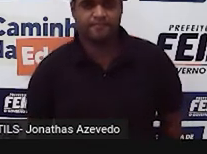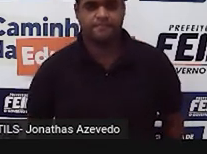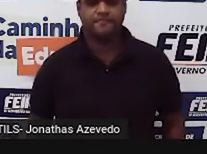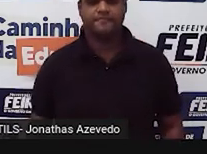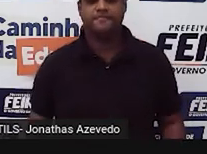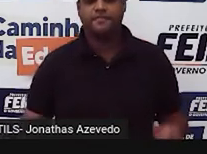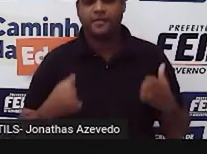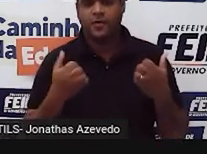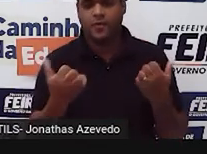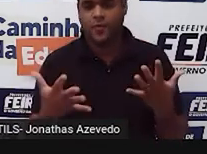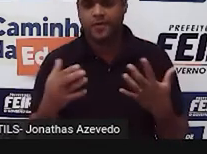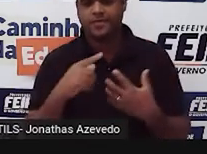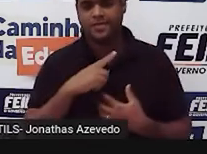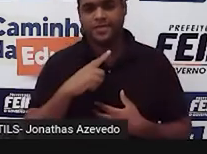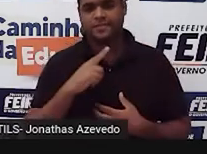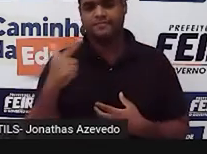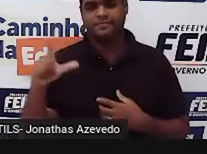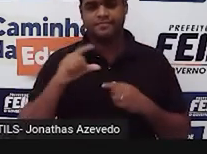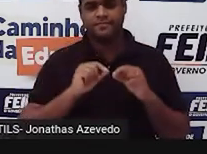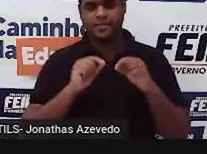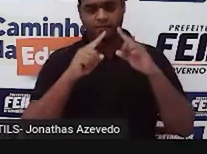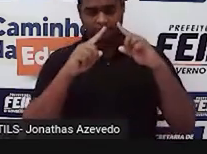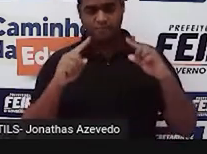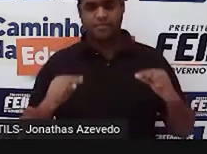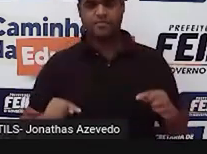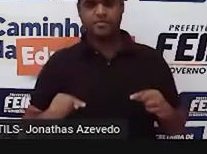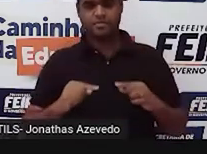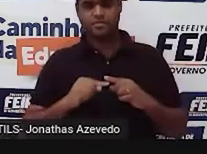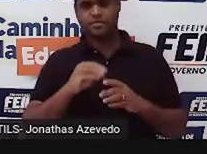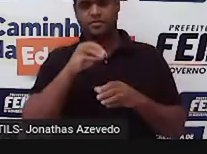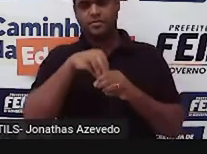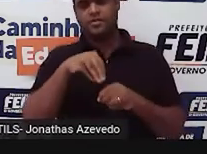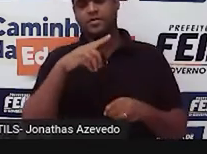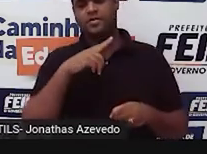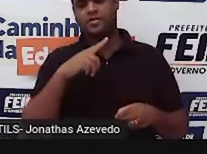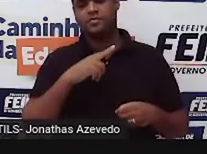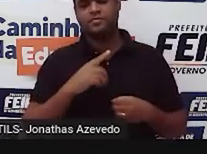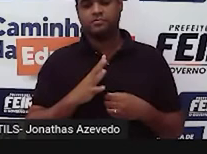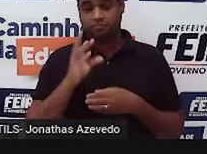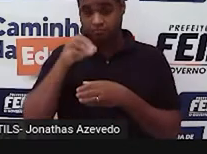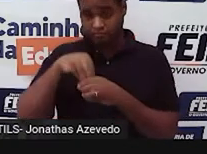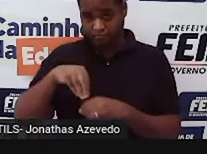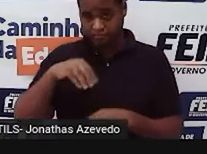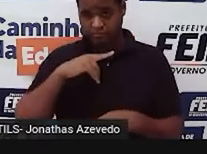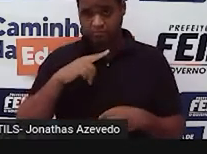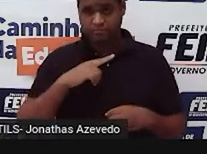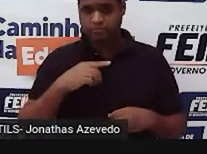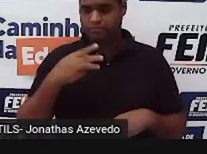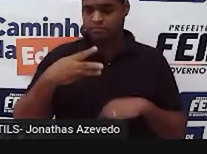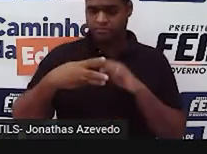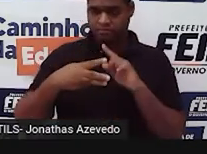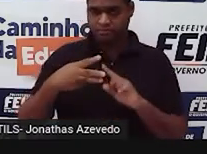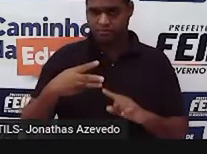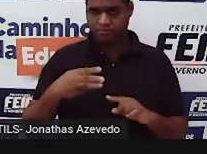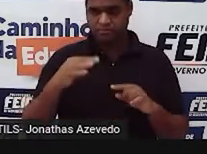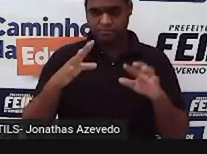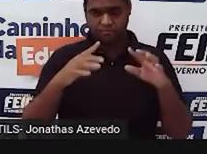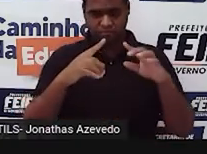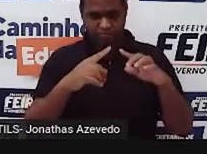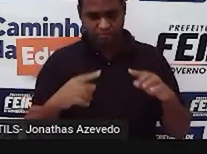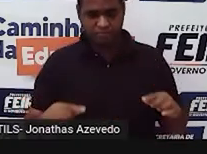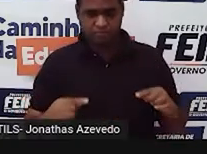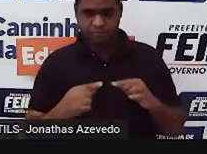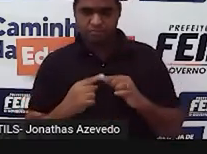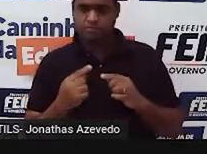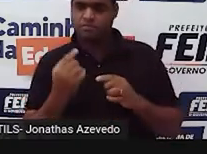observando os ângulos internos, né? Ali dentro tem três ângulos. Esses três ângulos têm